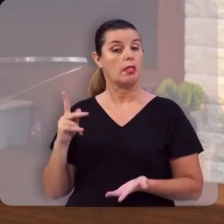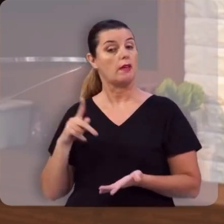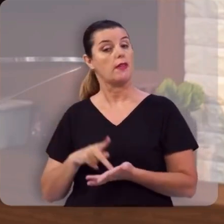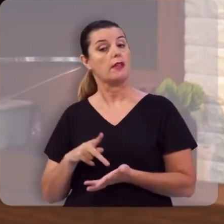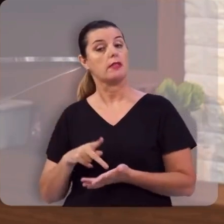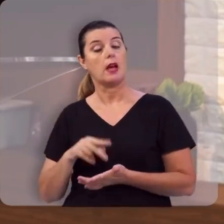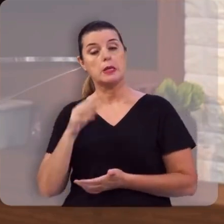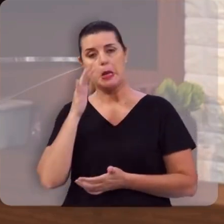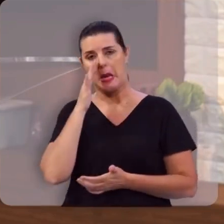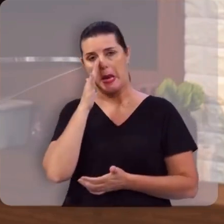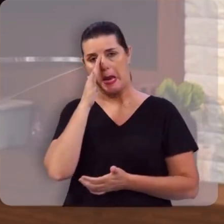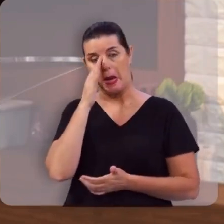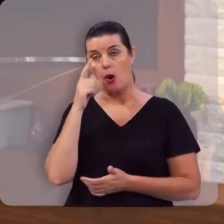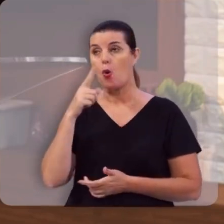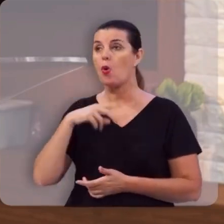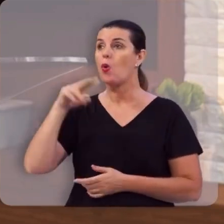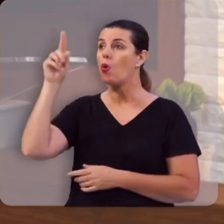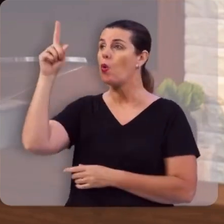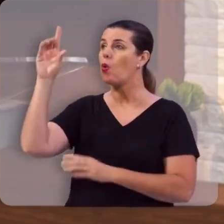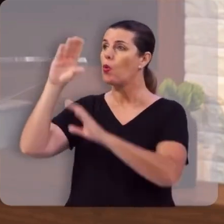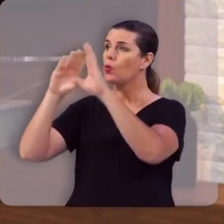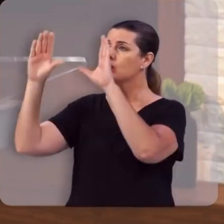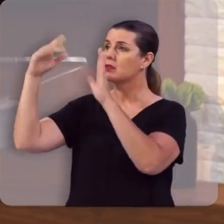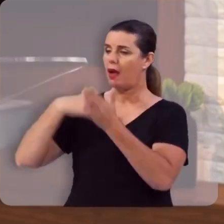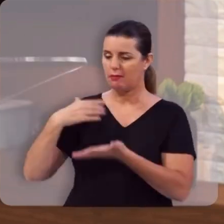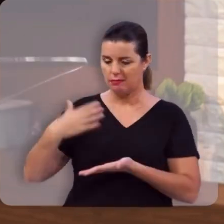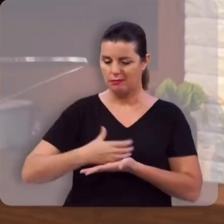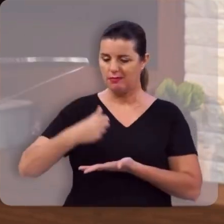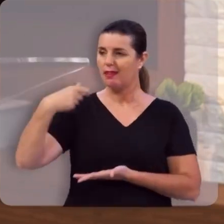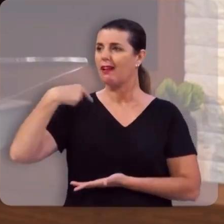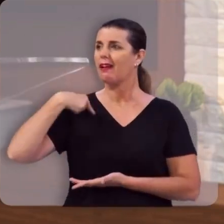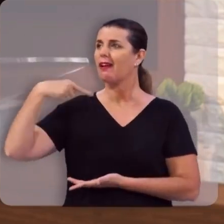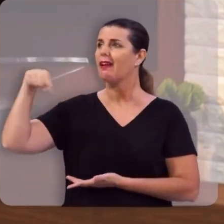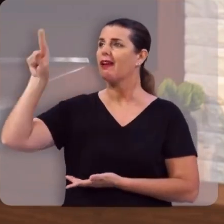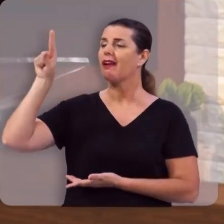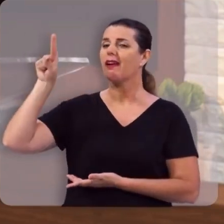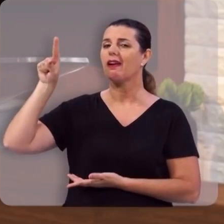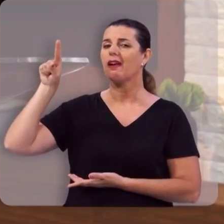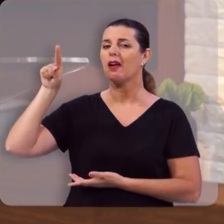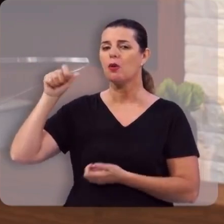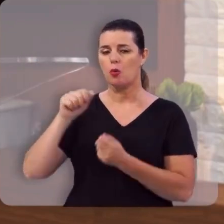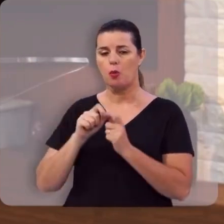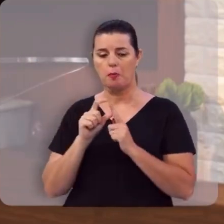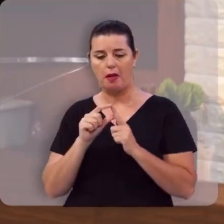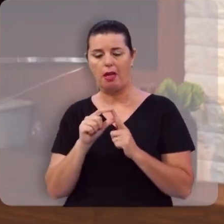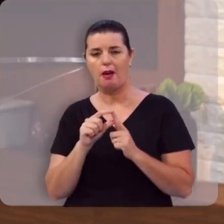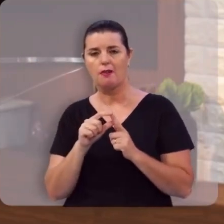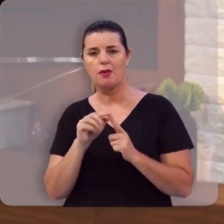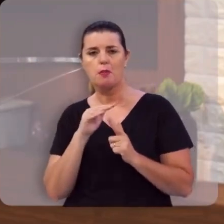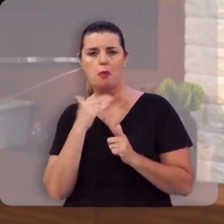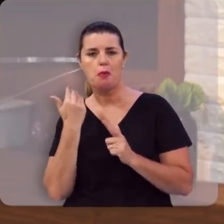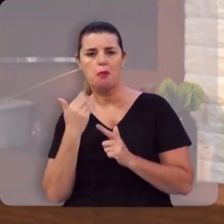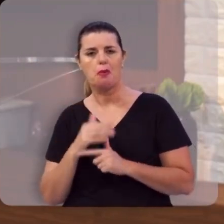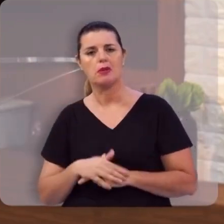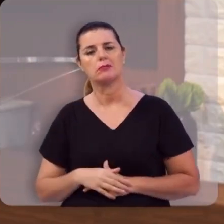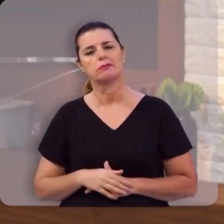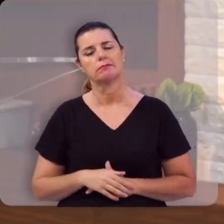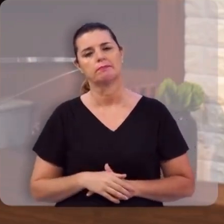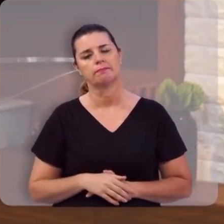verdade, o céu veio me buscar. E com essas palavras, ele adormeceu.